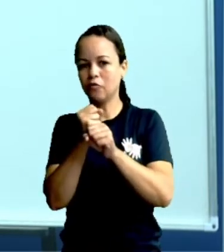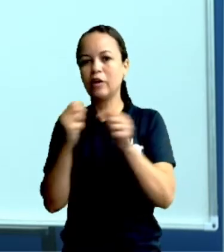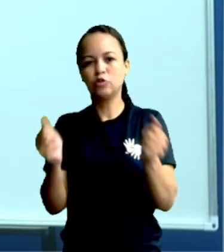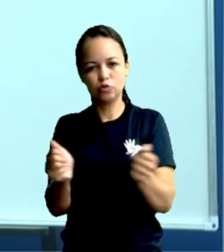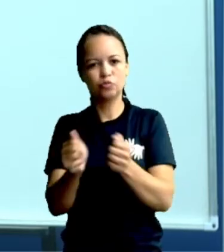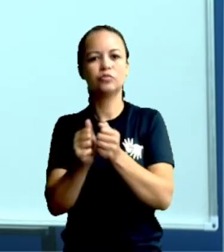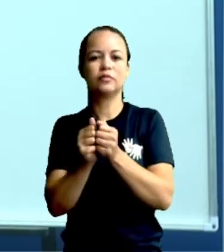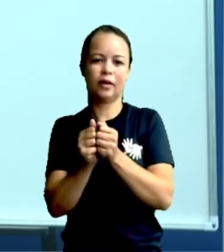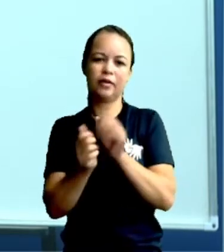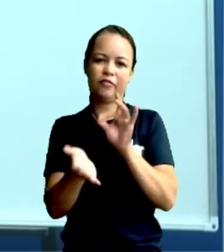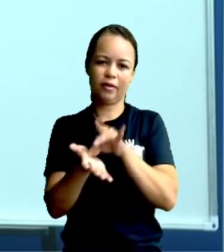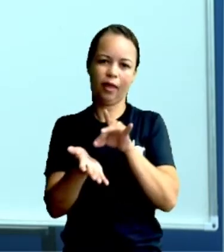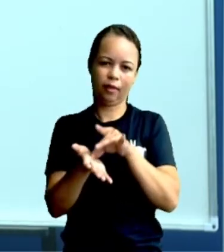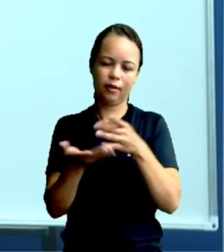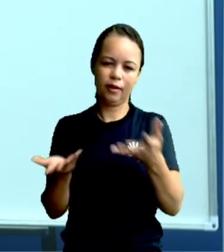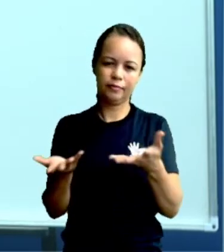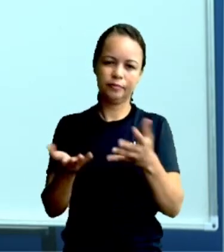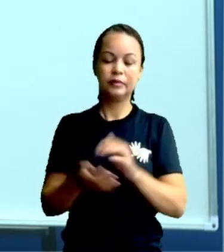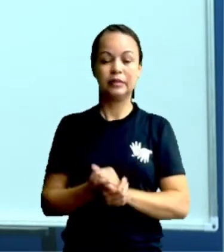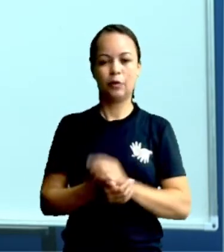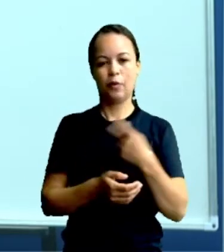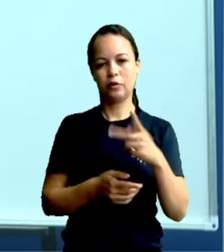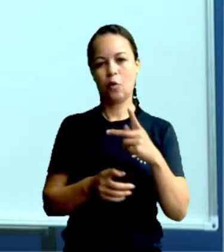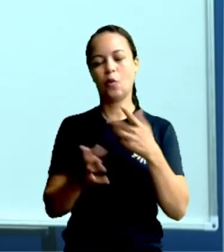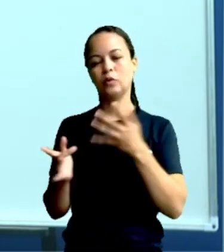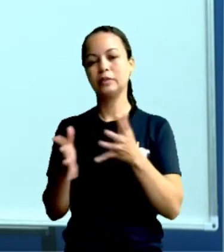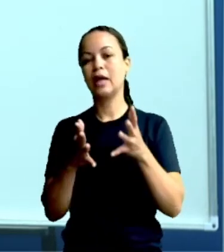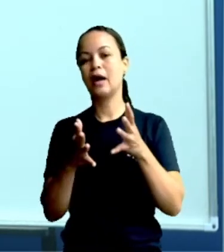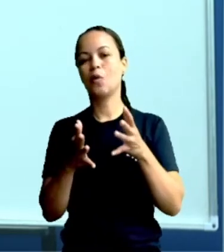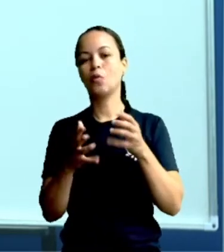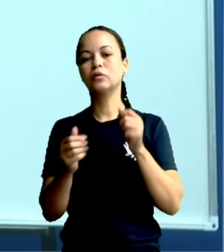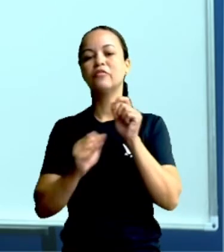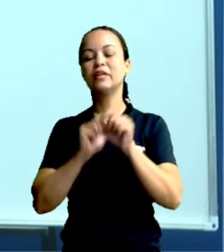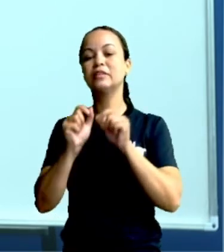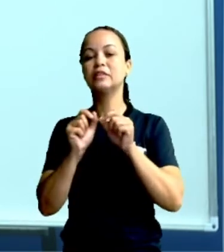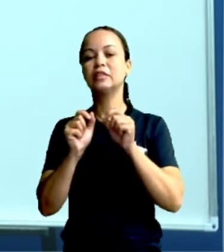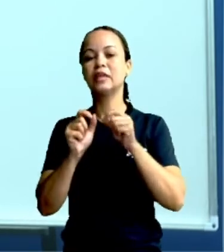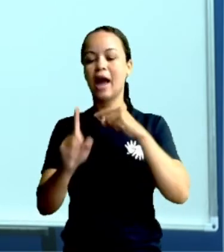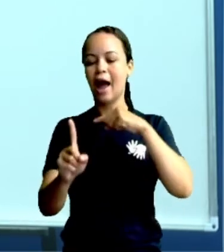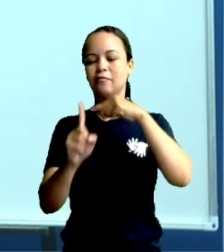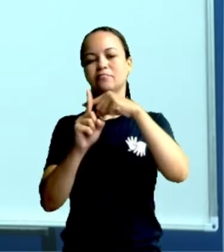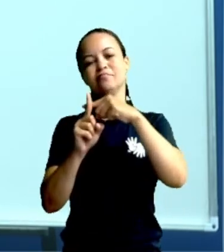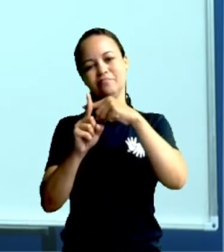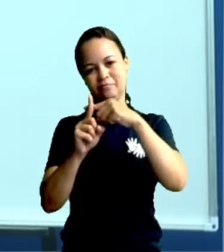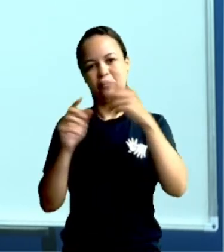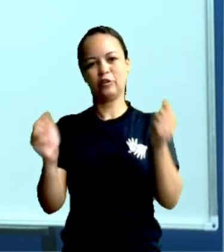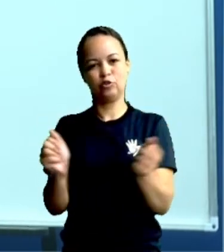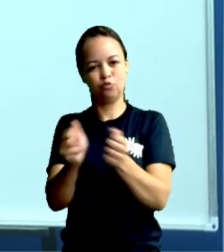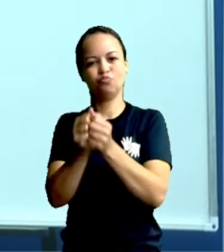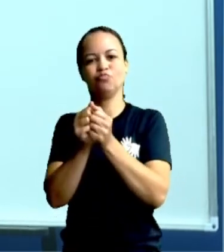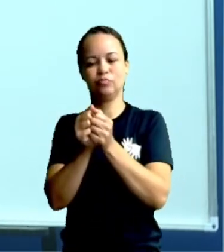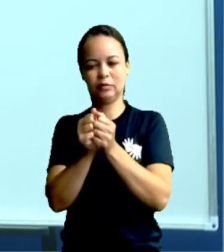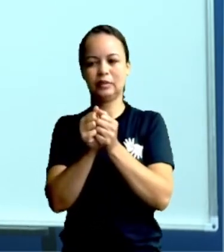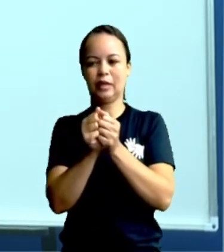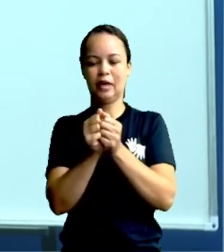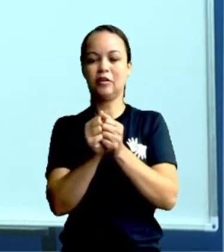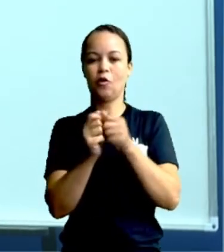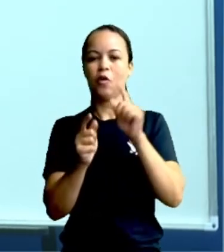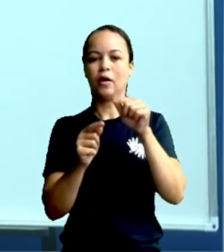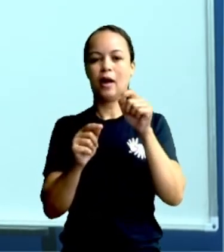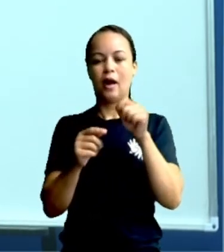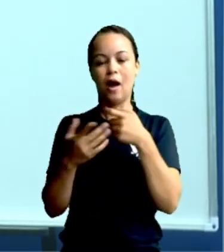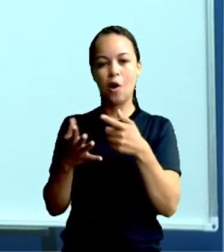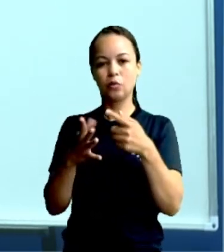Não é isso mesmo? Então, a nossa continha vai ser de adição. Vou colocar o sinal aqui,